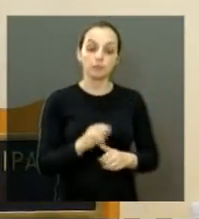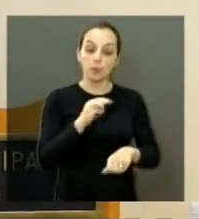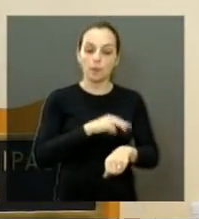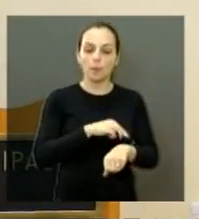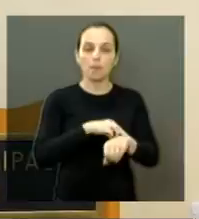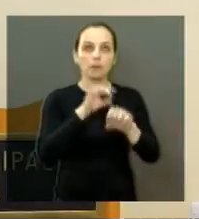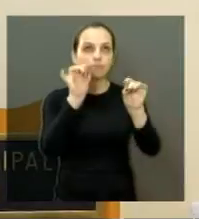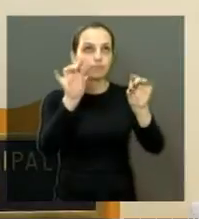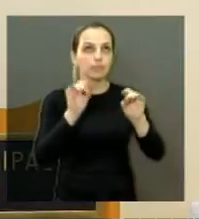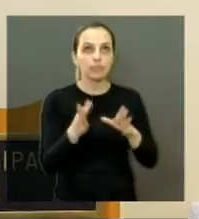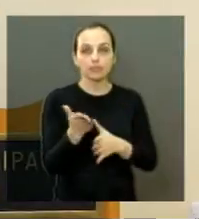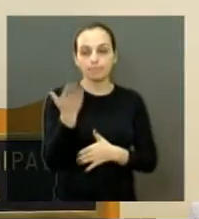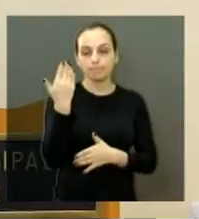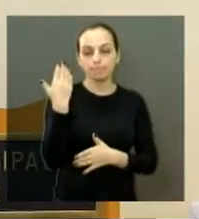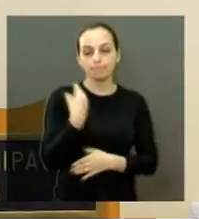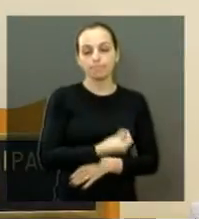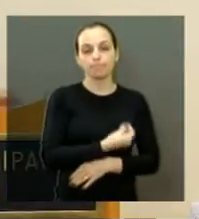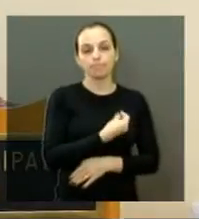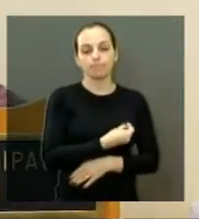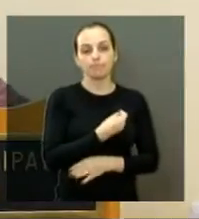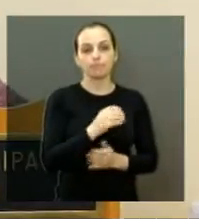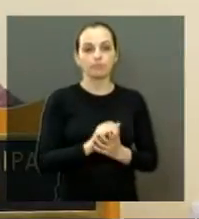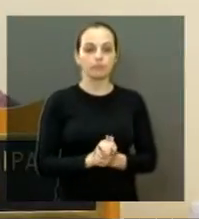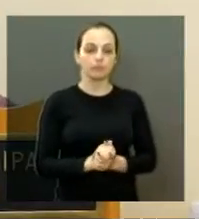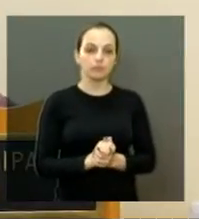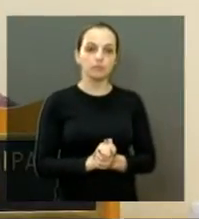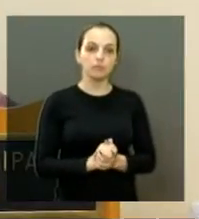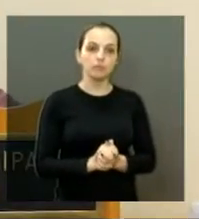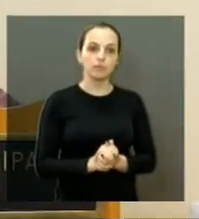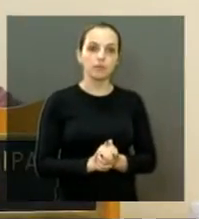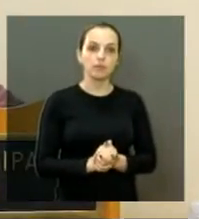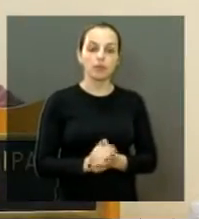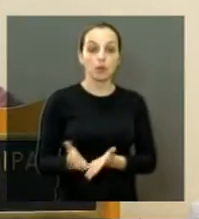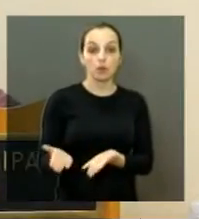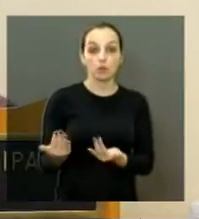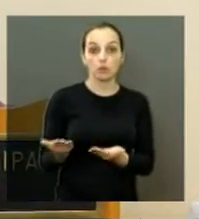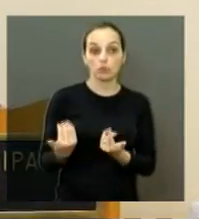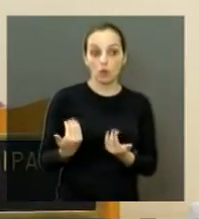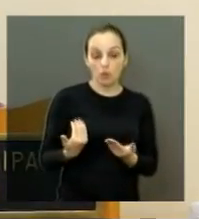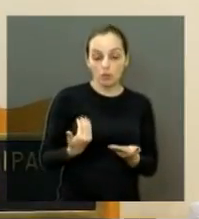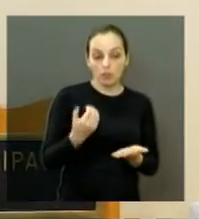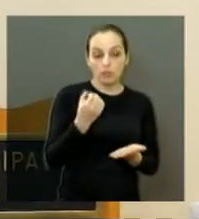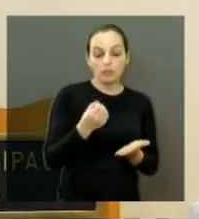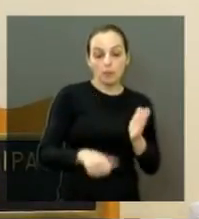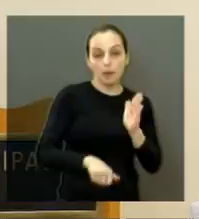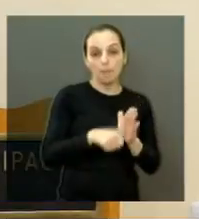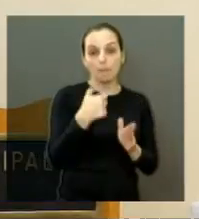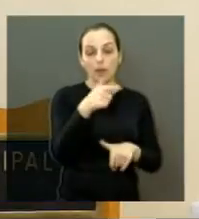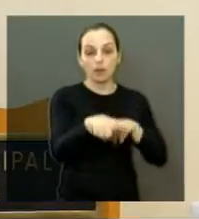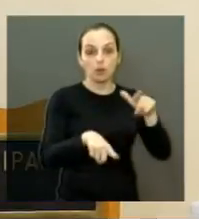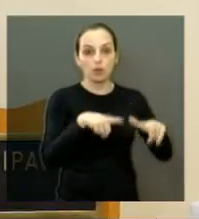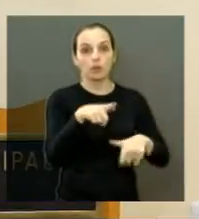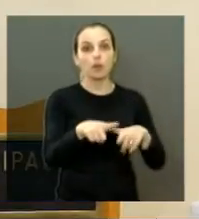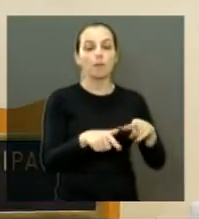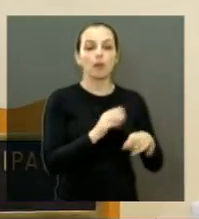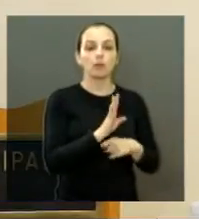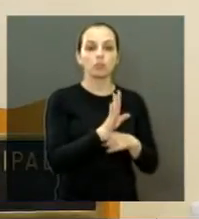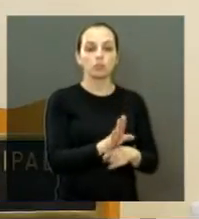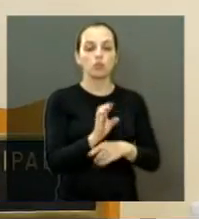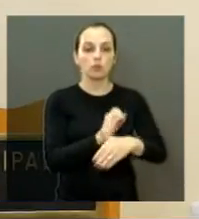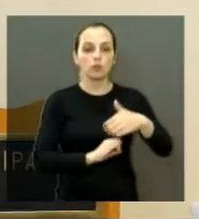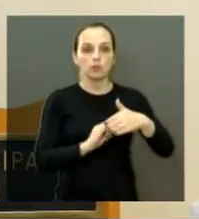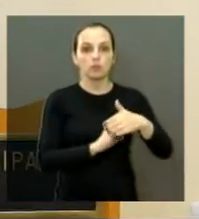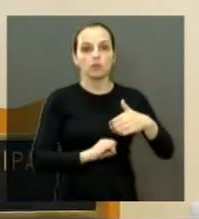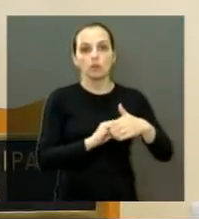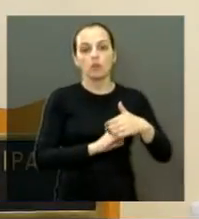especiais. Através do CEPROESC encaminhou muitos jovens ao mercado de trabalho, também ajudou diversas instituições